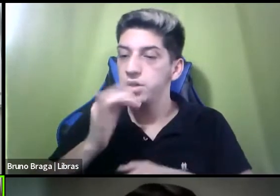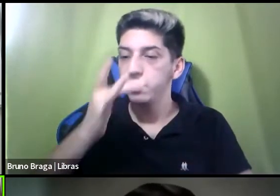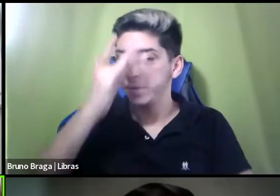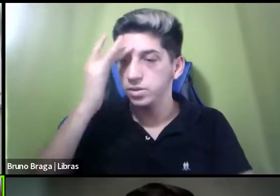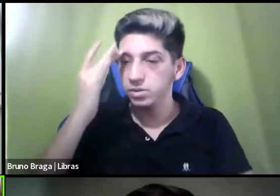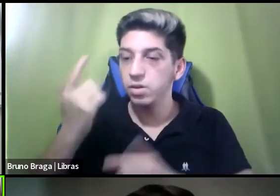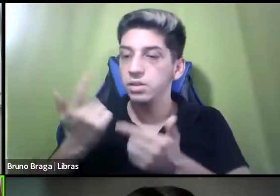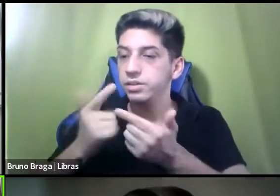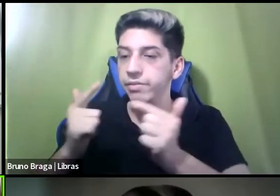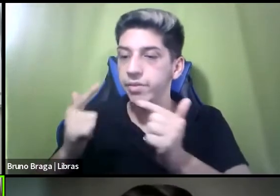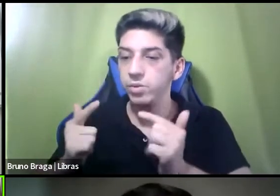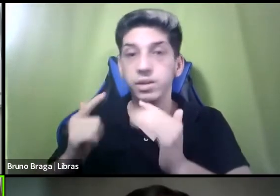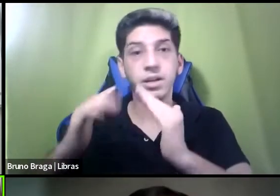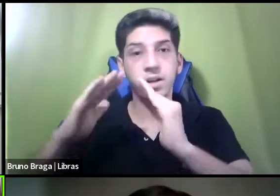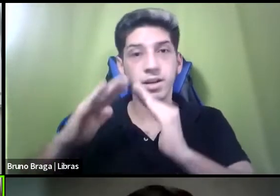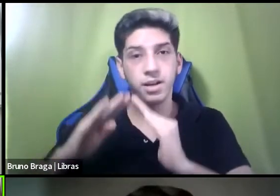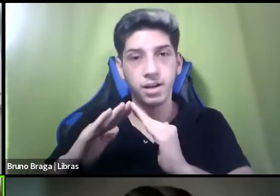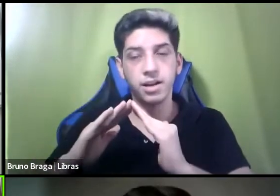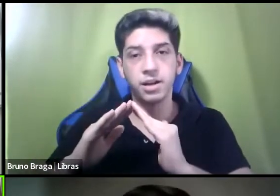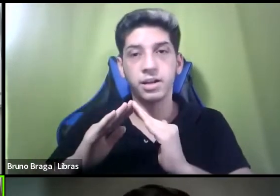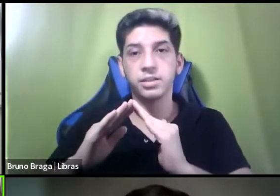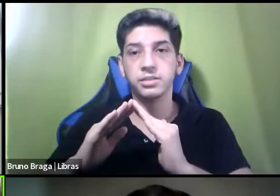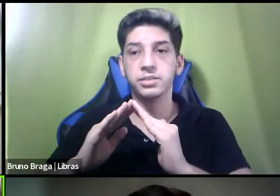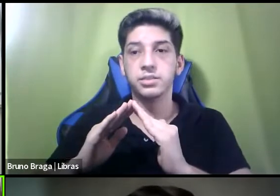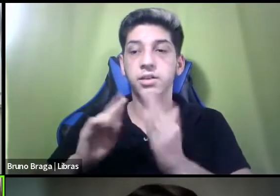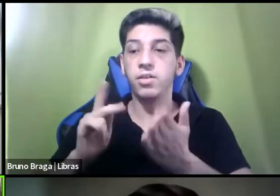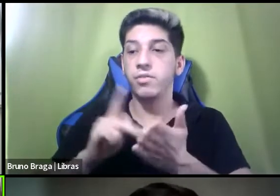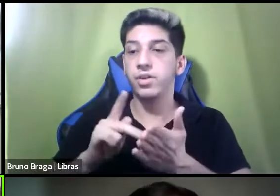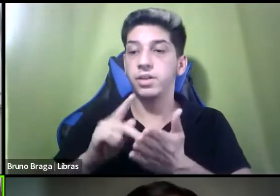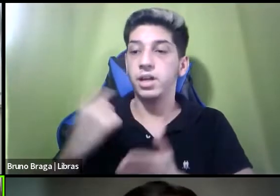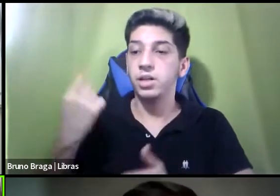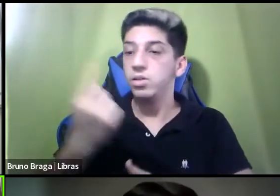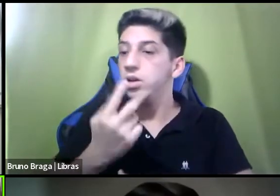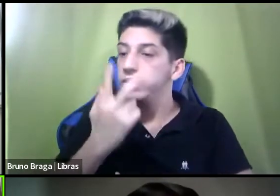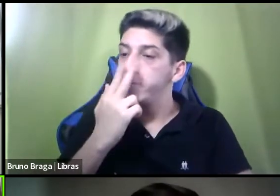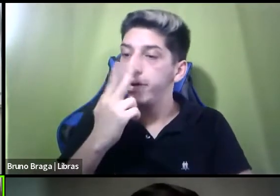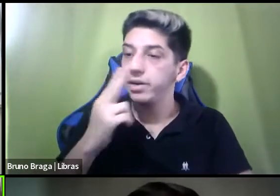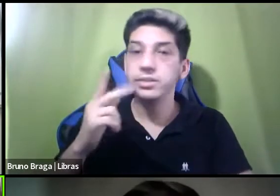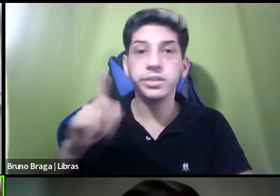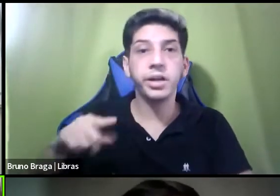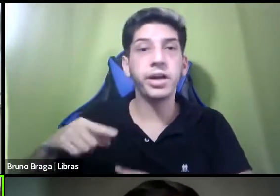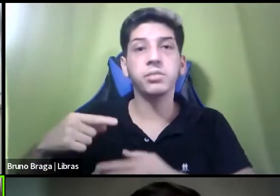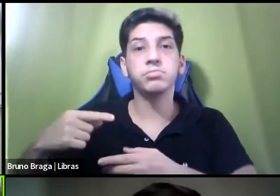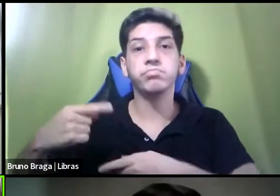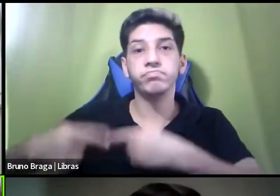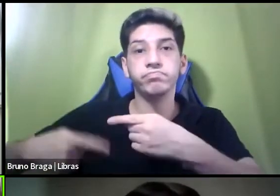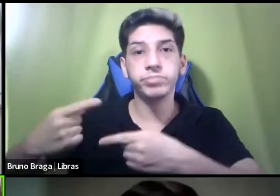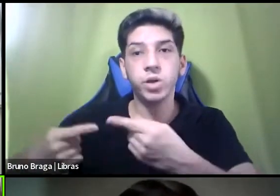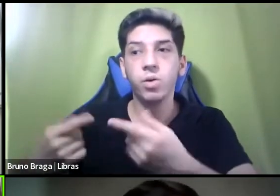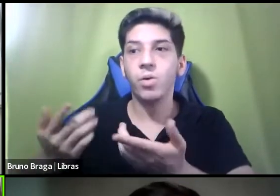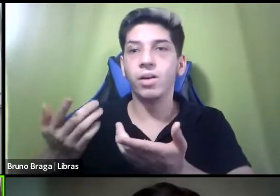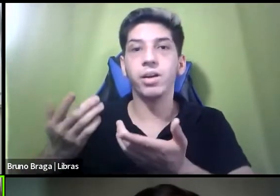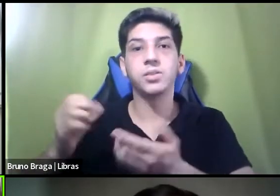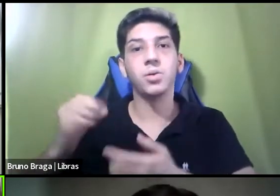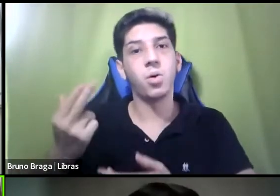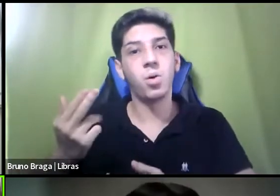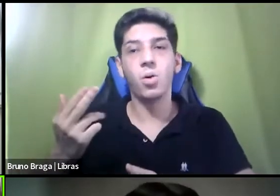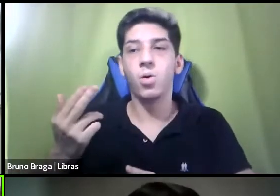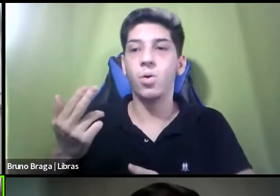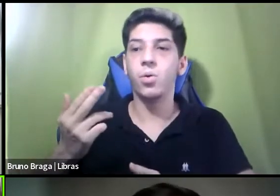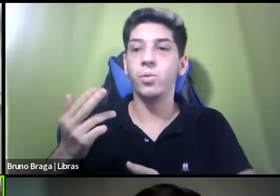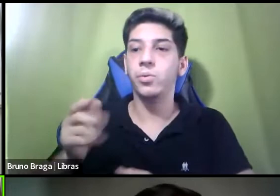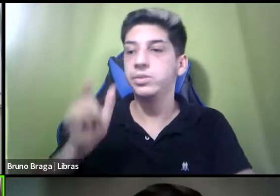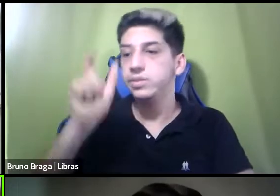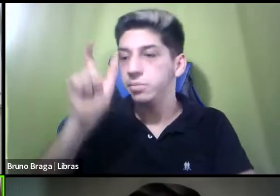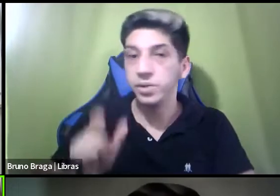residência nós estamos empurrando essa pessoa para que ela continue a viver